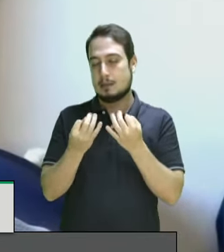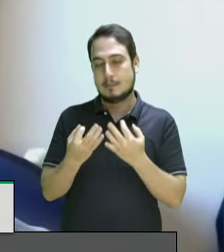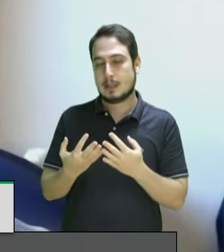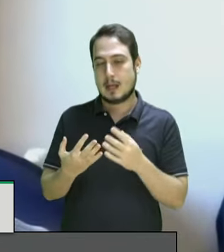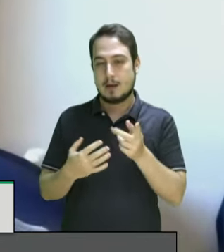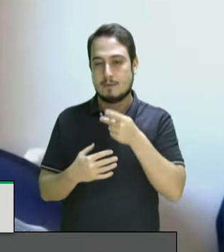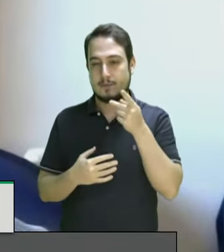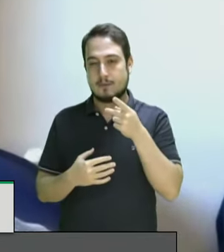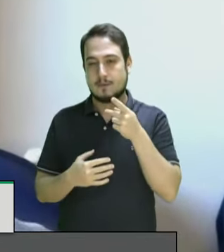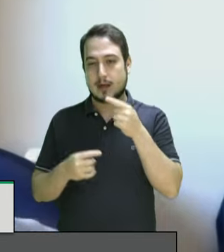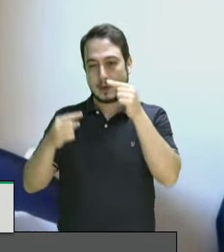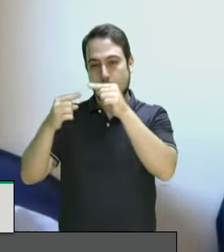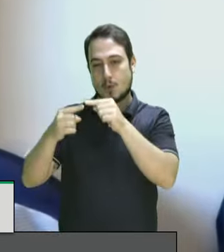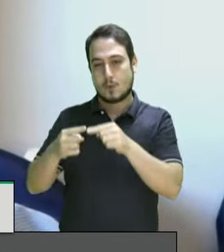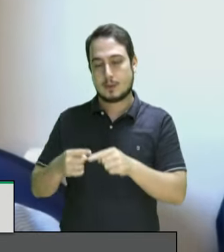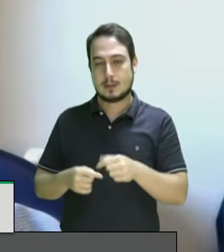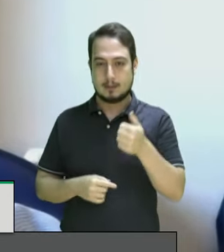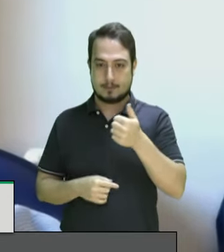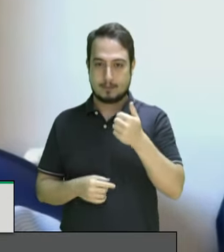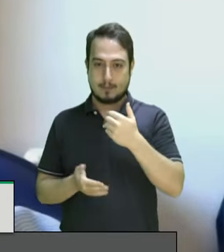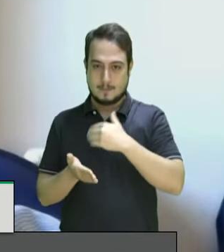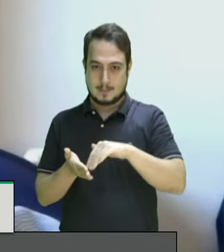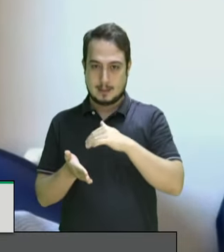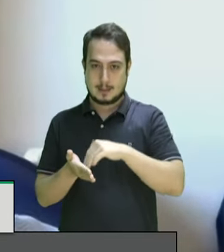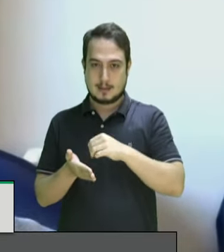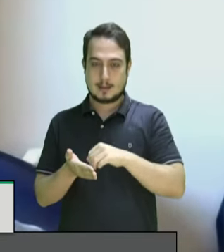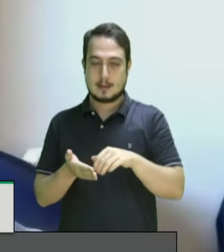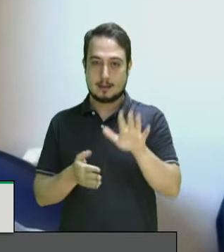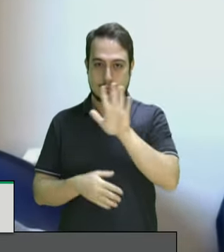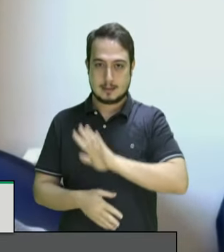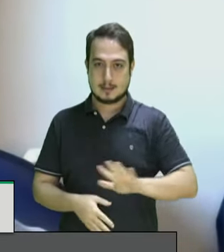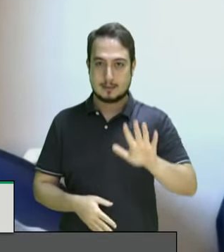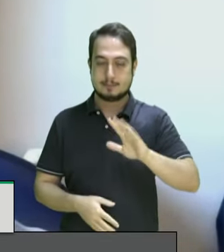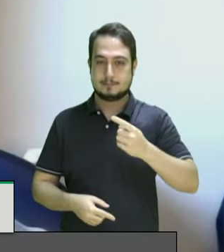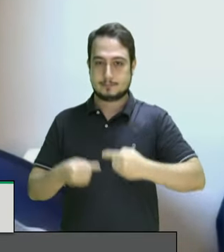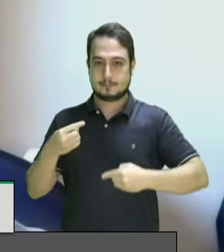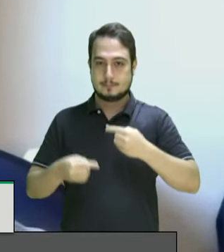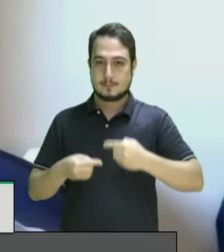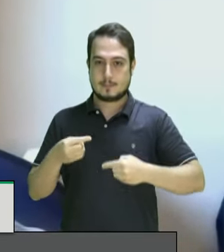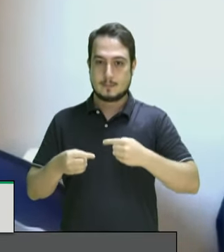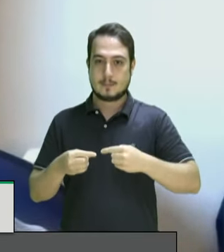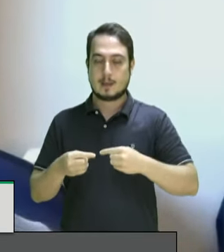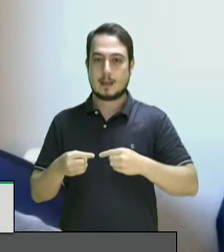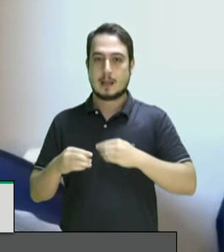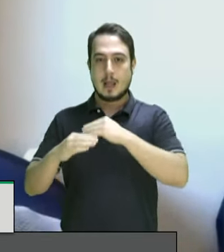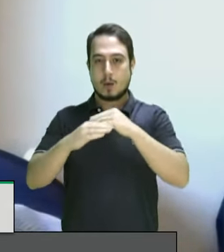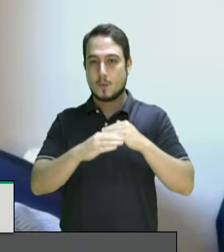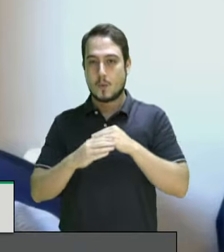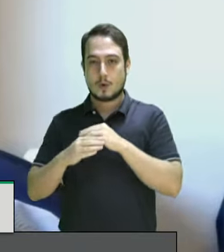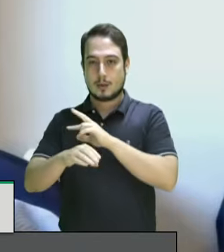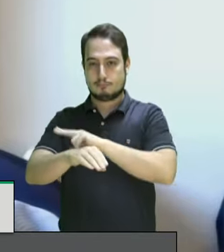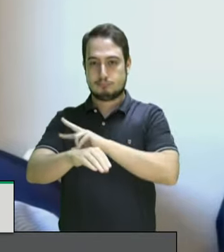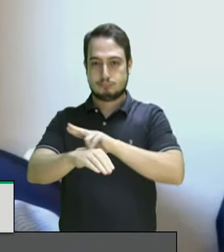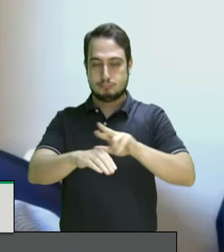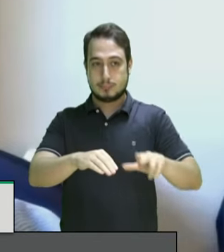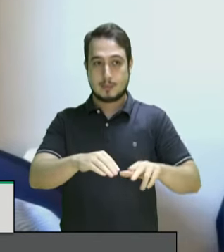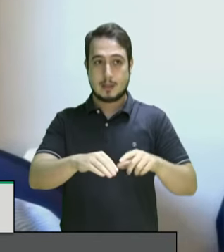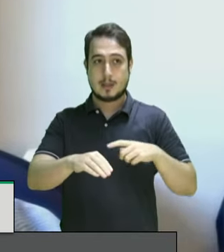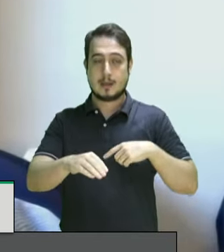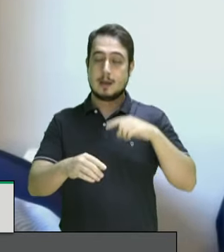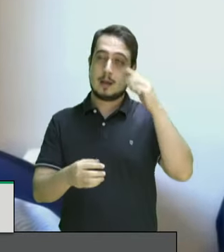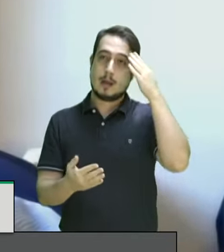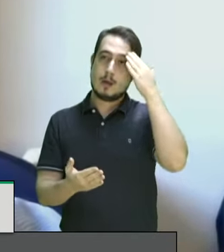do Ministério de Direitos Humanos da Secretaria Nacional de Políticas para a Igualdade Racial basicamente porque eu acho que